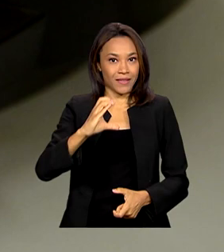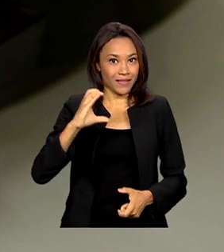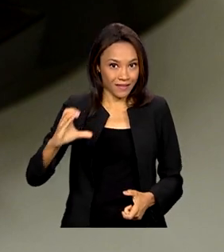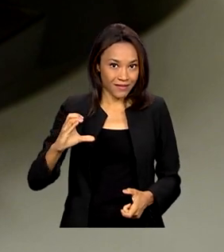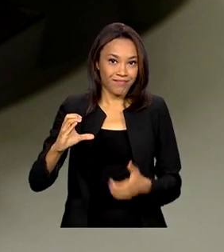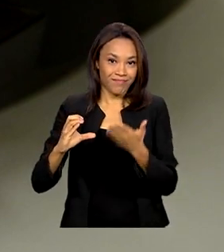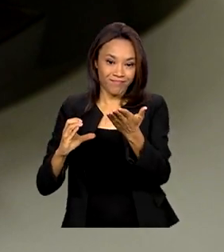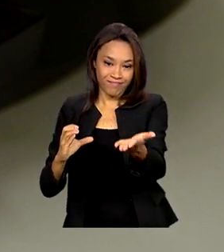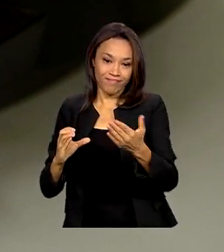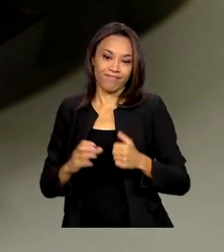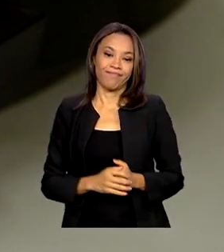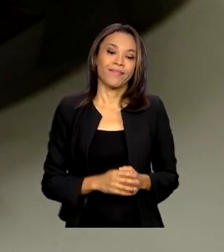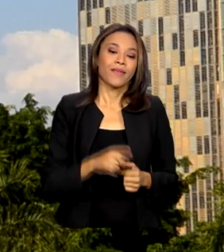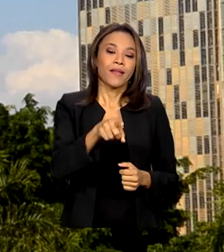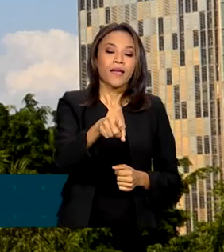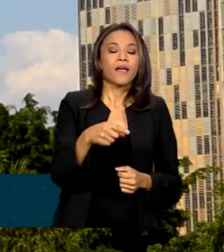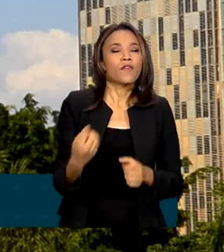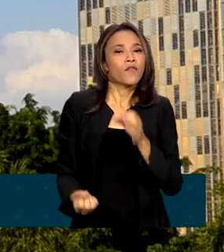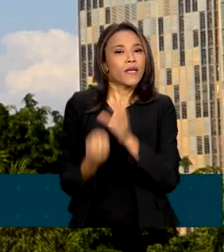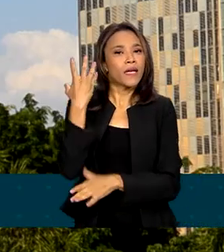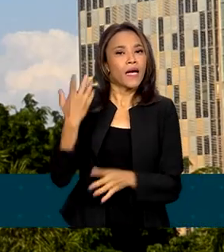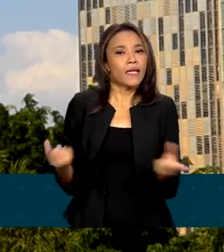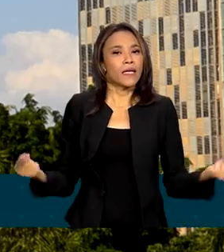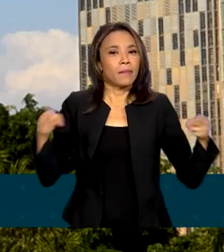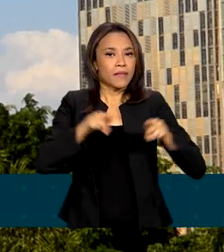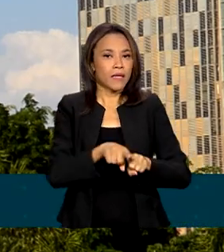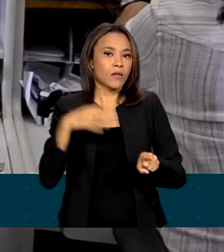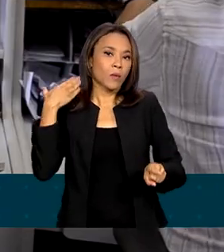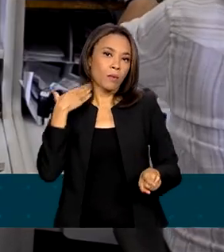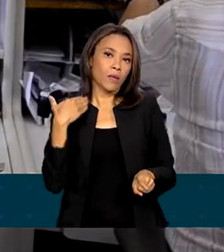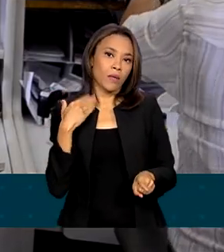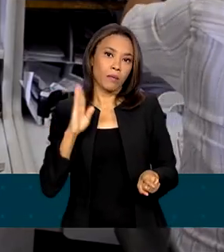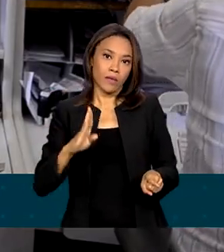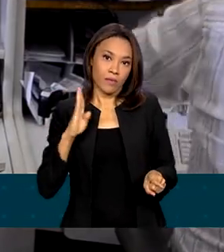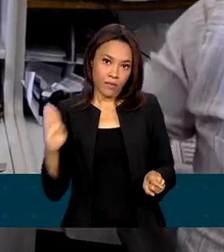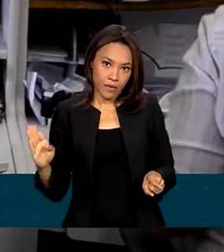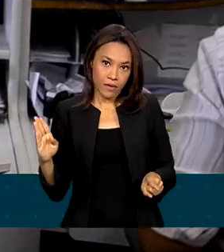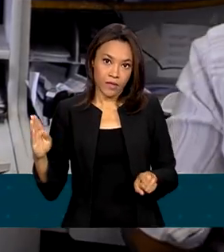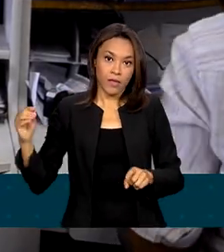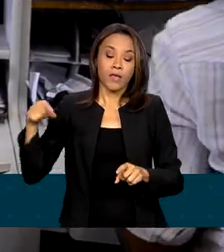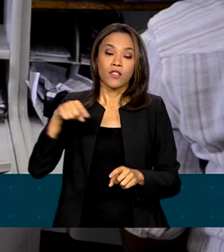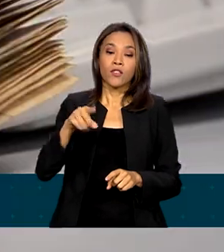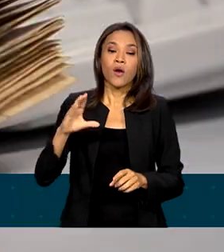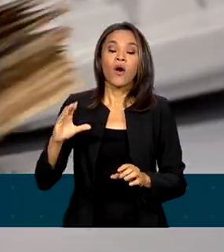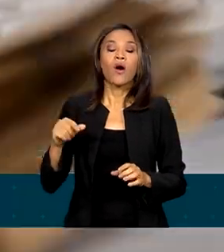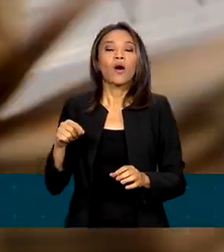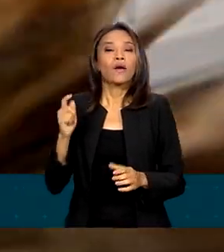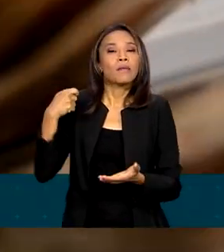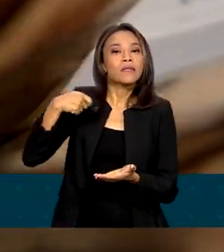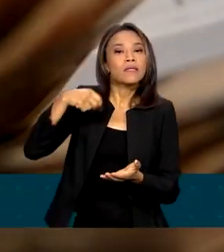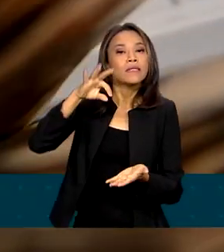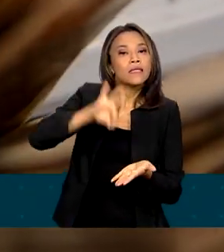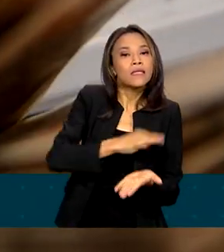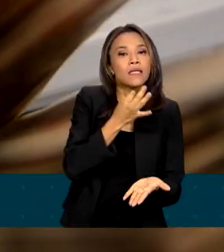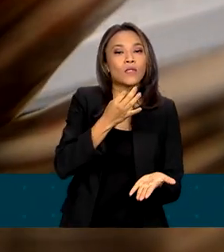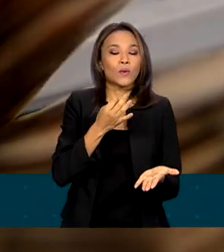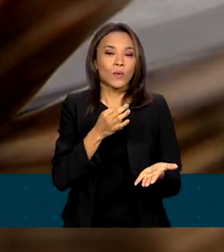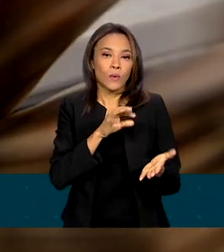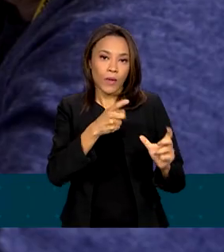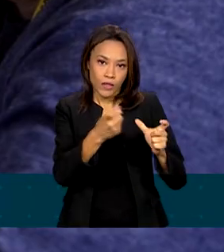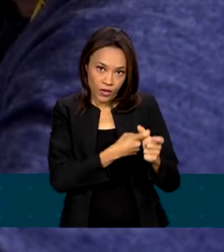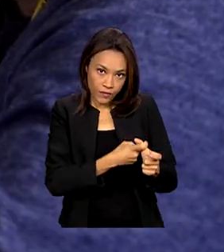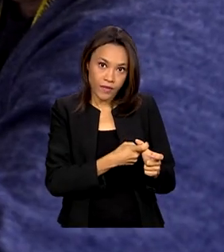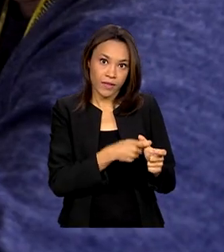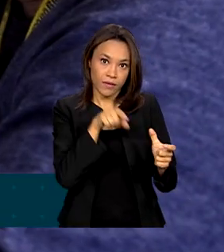Inicialmente, o benefício criado em parceria com o Banco do Brasil está liberado apenas para os débitos inscritos em dívida ativa da